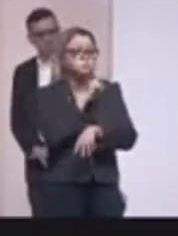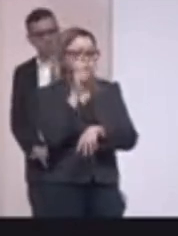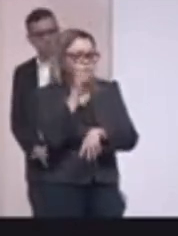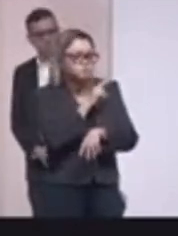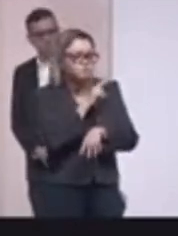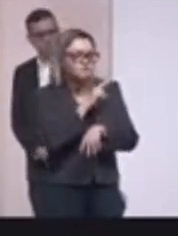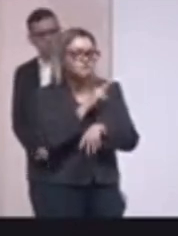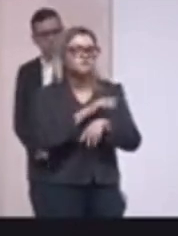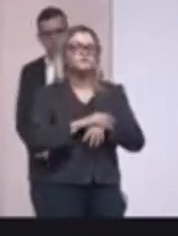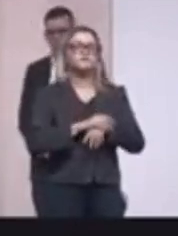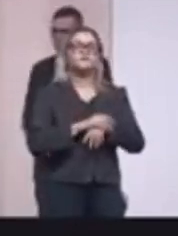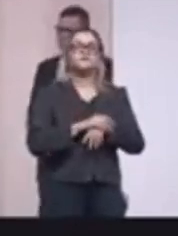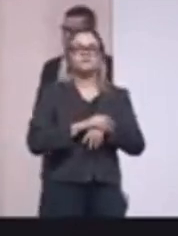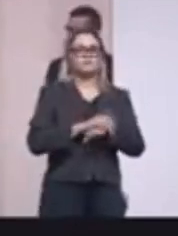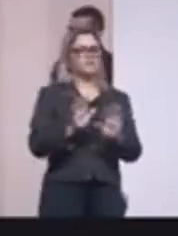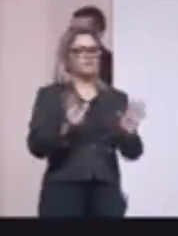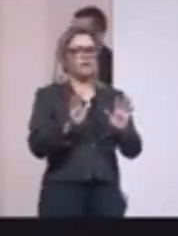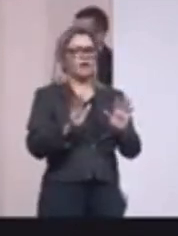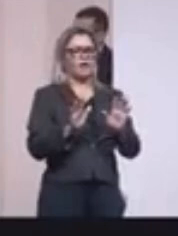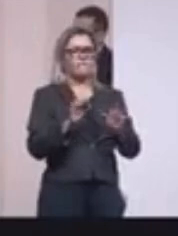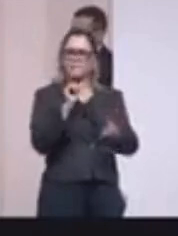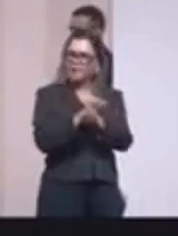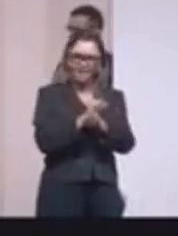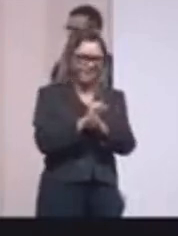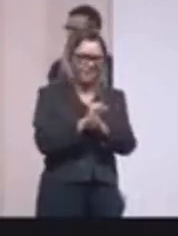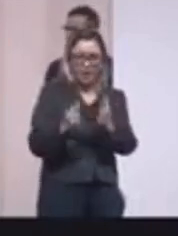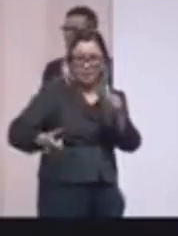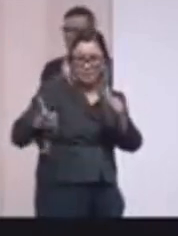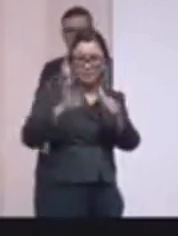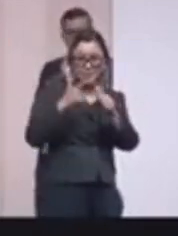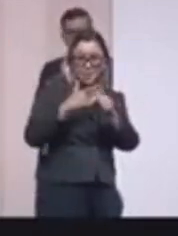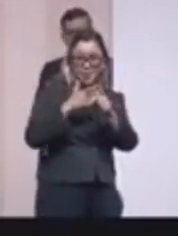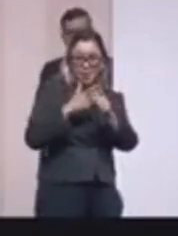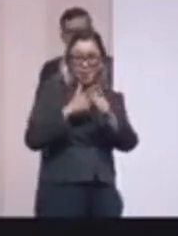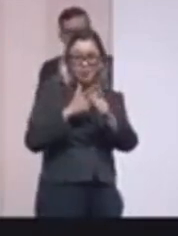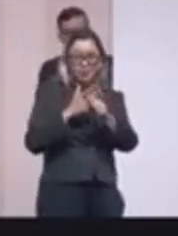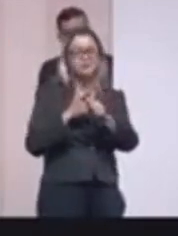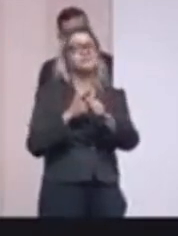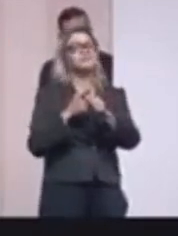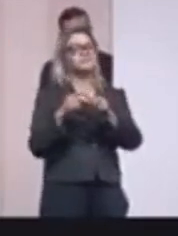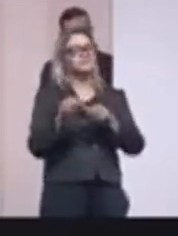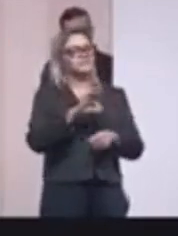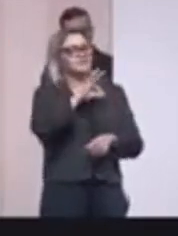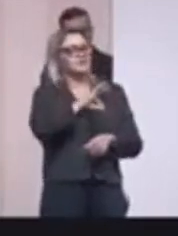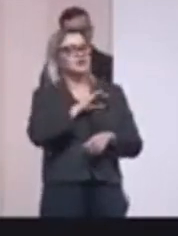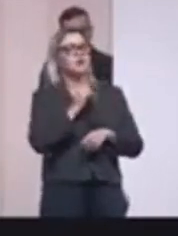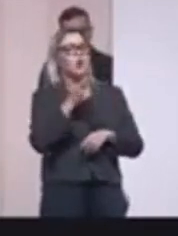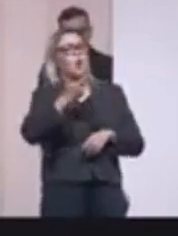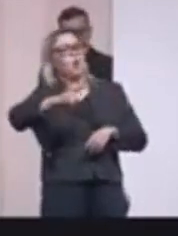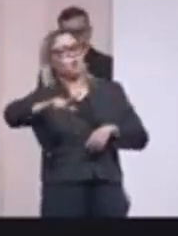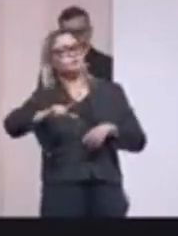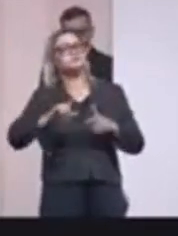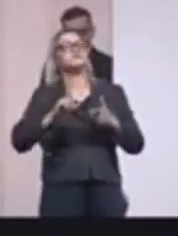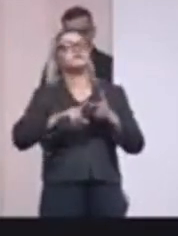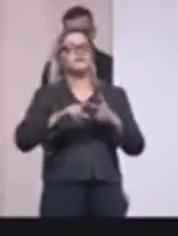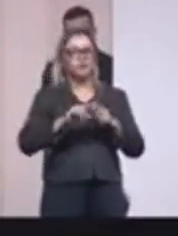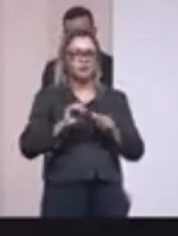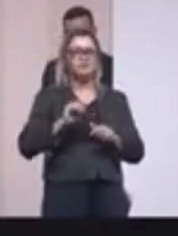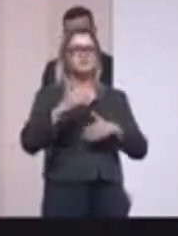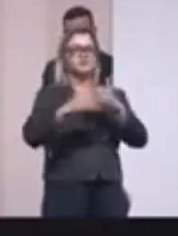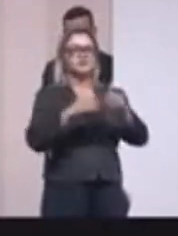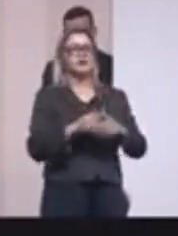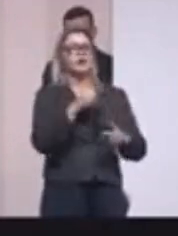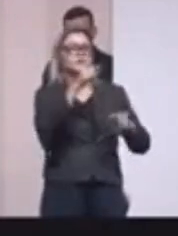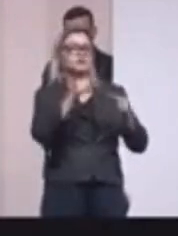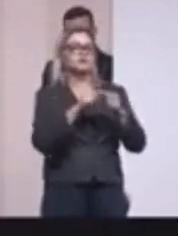E eu quero dizer que não vai ficar por aí. Esse foi o primeiro passo em termos de recomposição salarial dos outros que nós vamos dar. E a